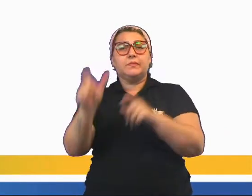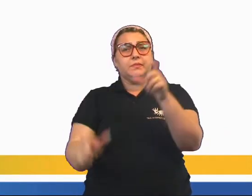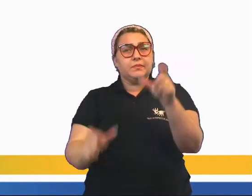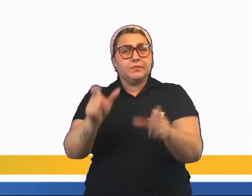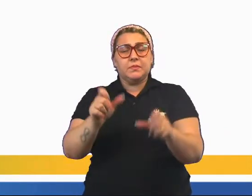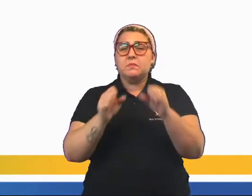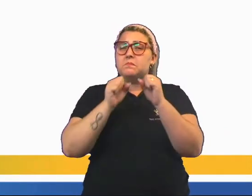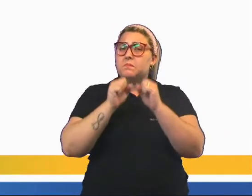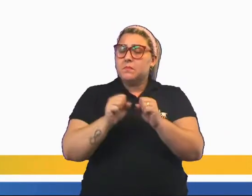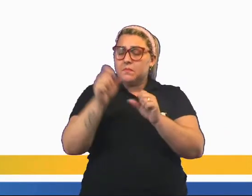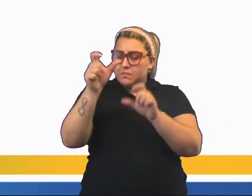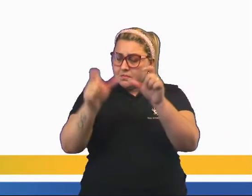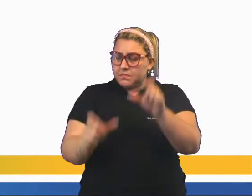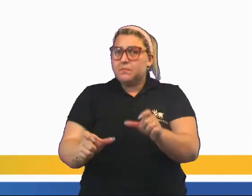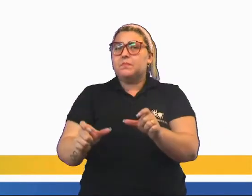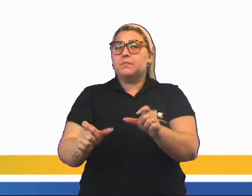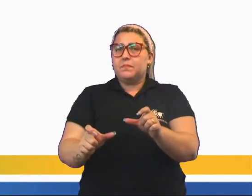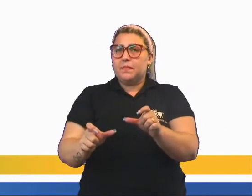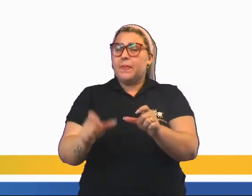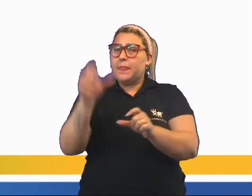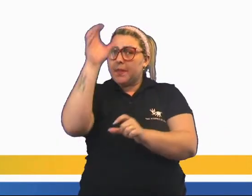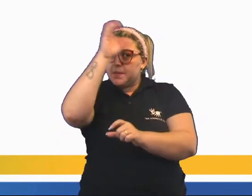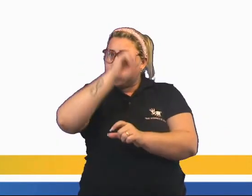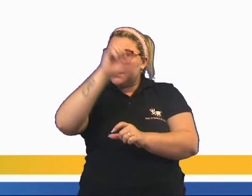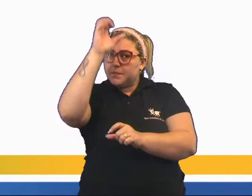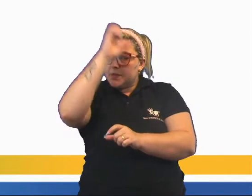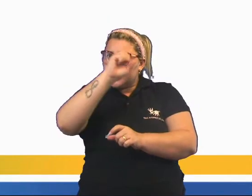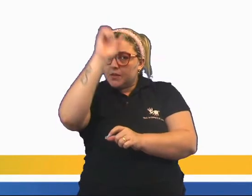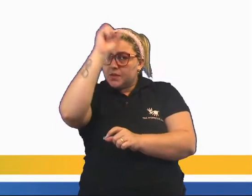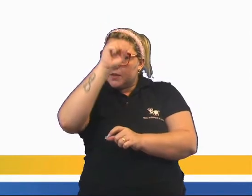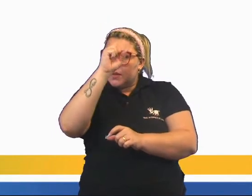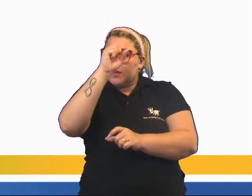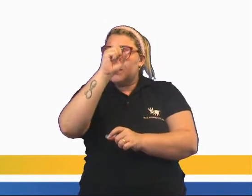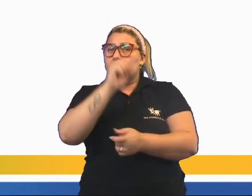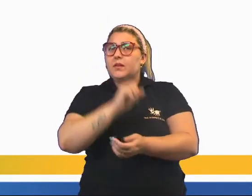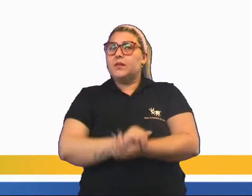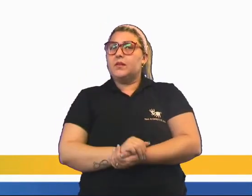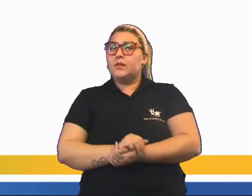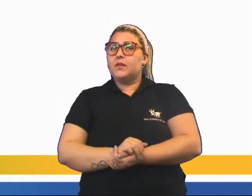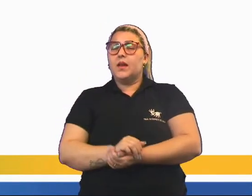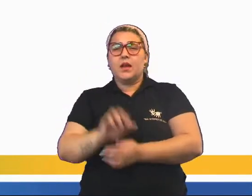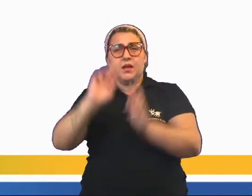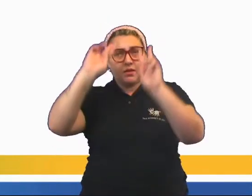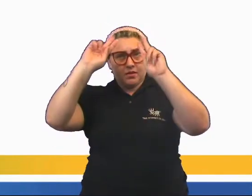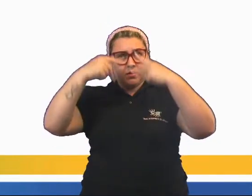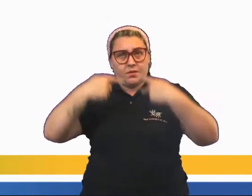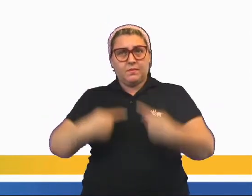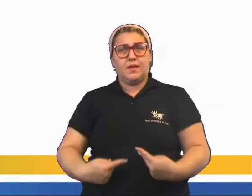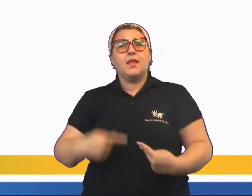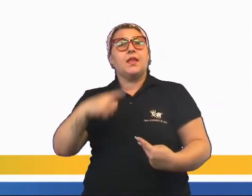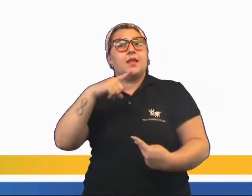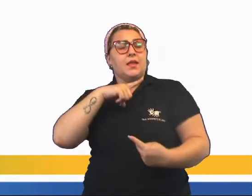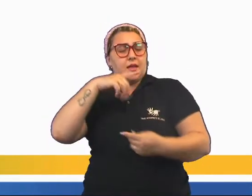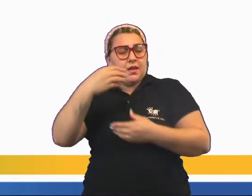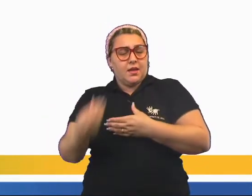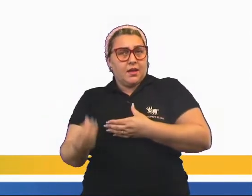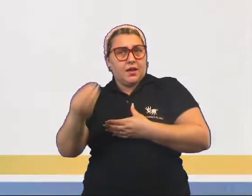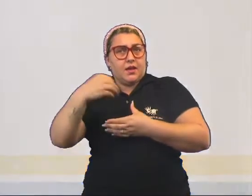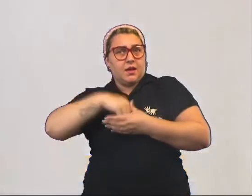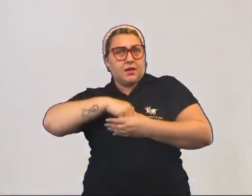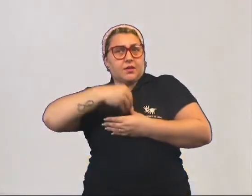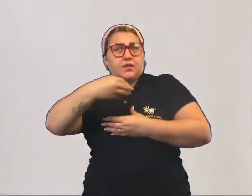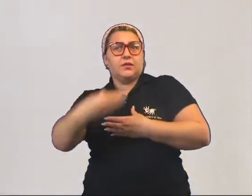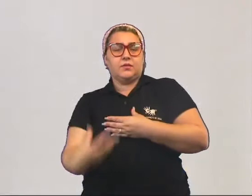a gente pode dizer que o ser humano, ele aprendeu a se tornar humano. O ser humano tem certas atitudes que são,